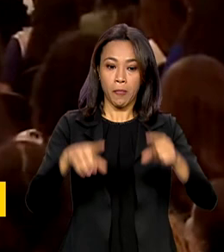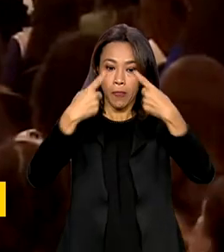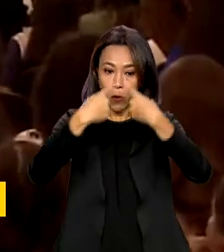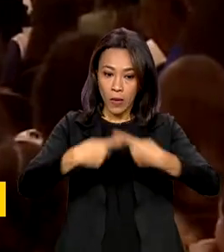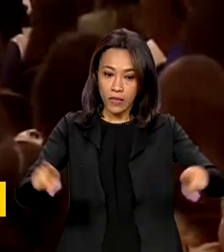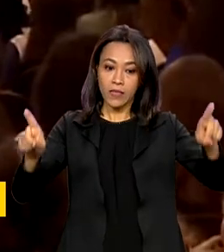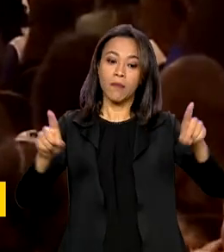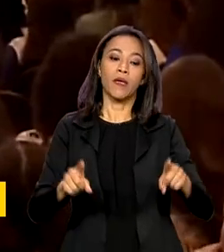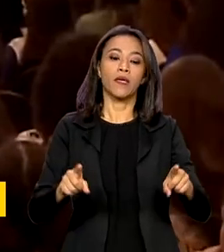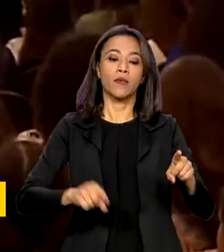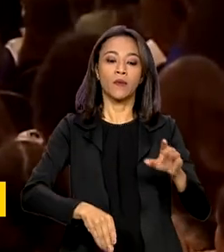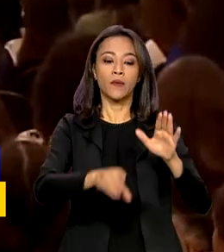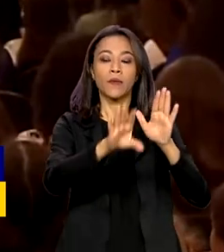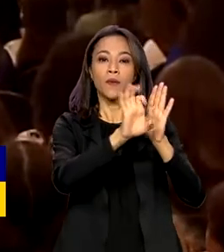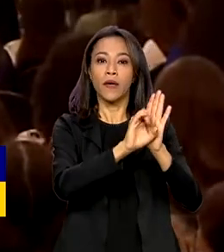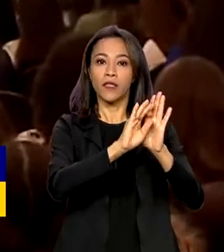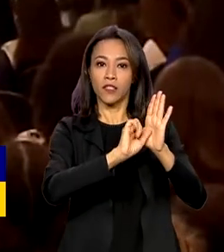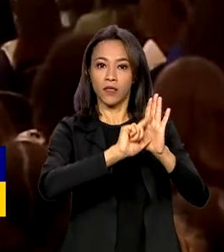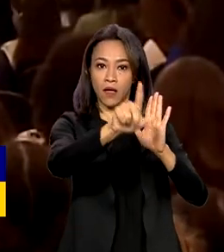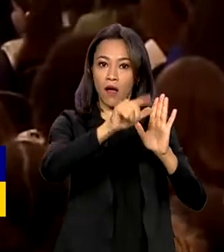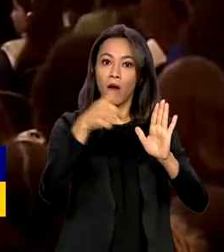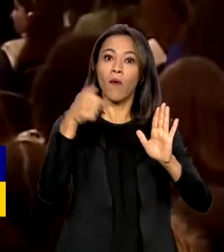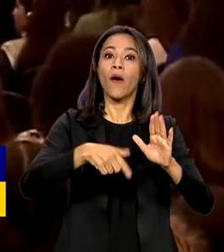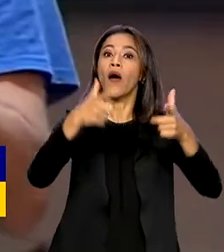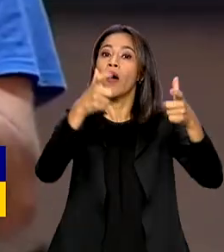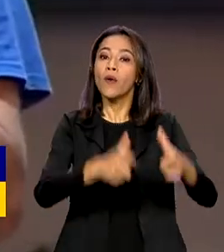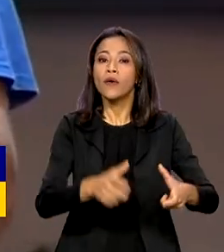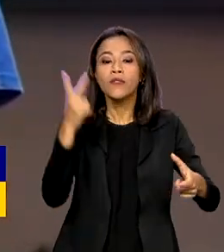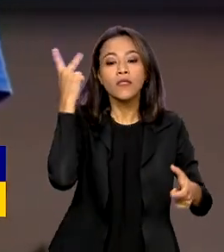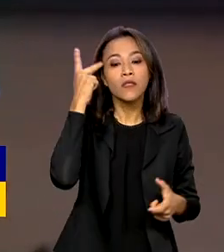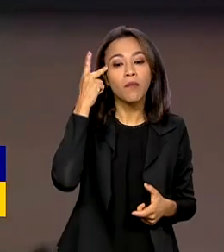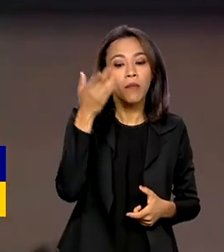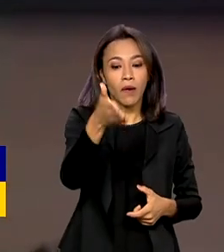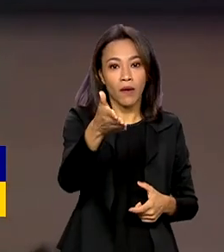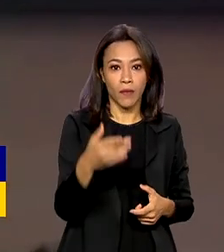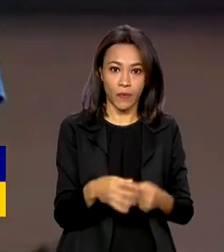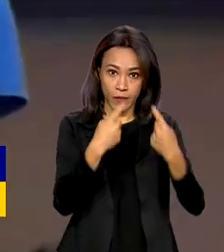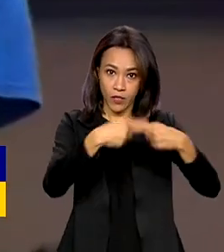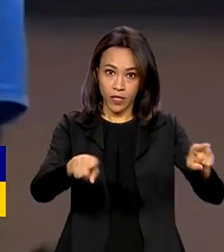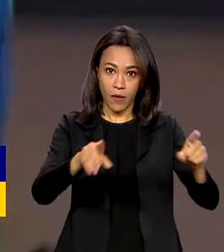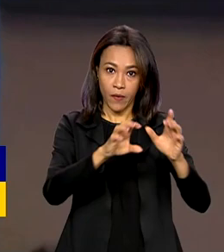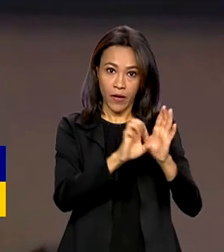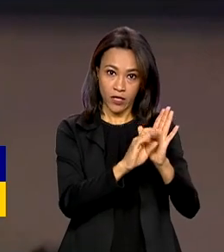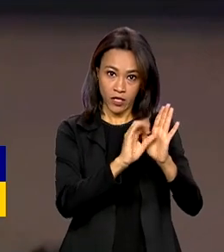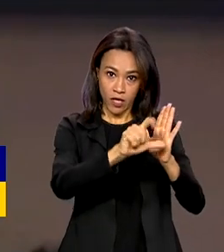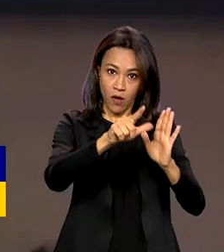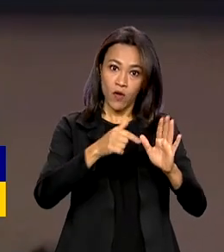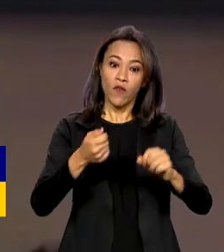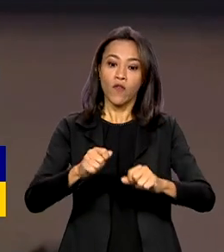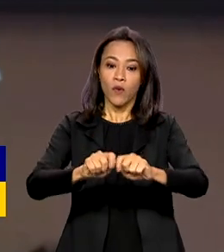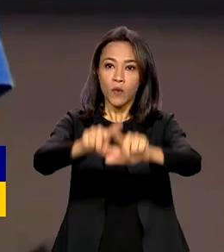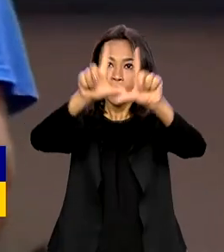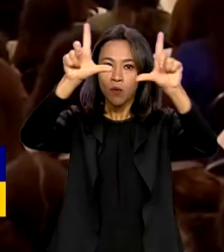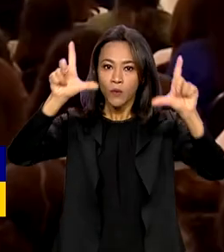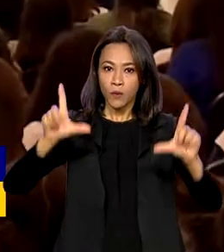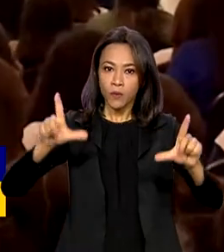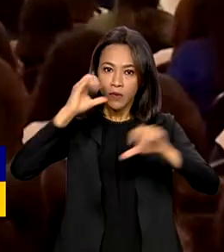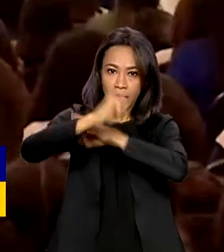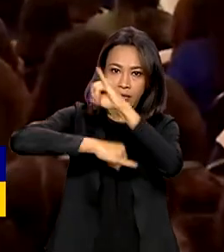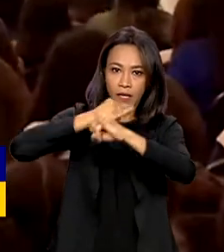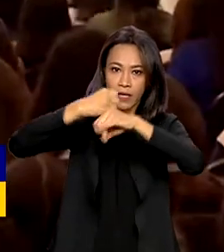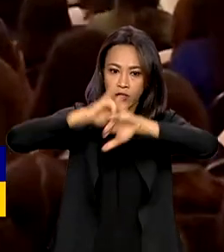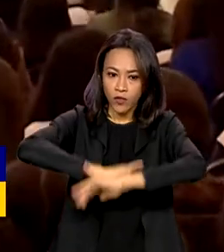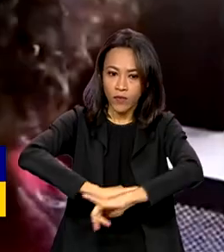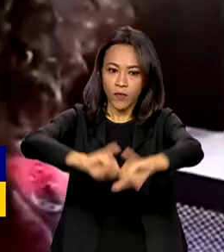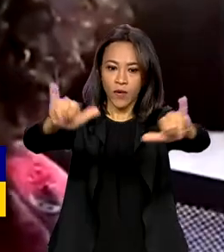dos editais aconteceu na cidade de Santos, litoral de São Paulo, e foi transmitido pela internet. O evento contou com a